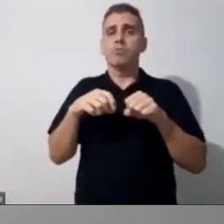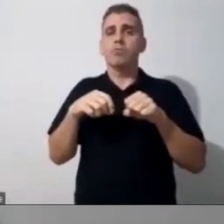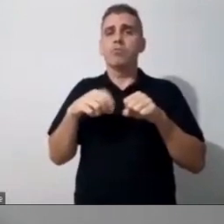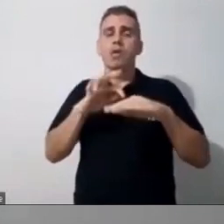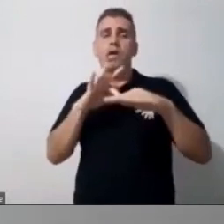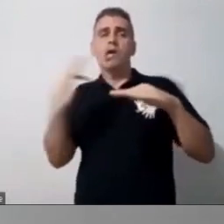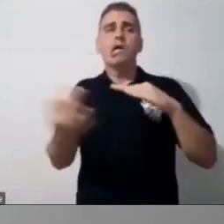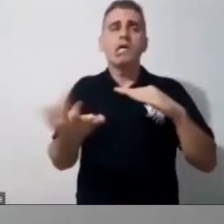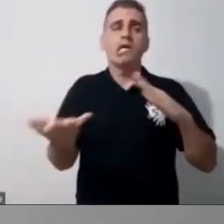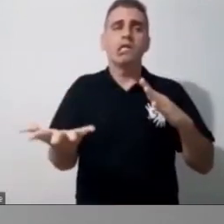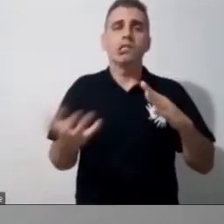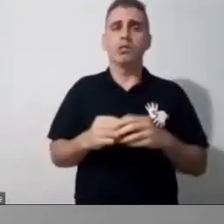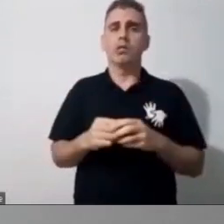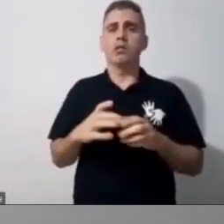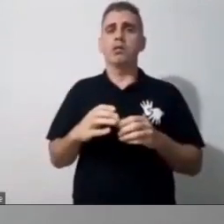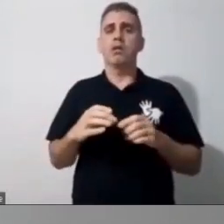conselho tutelar,